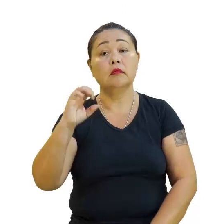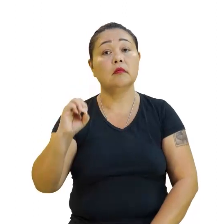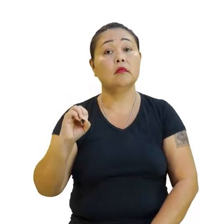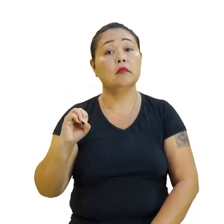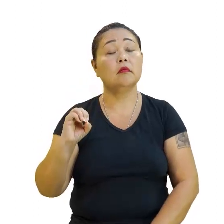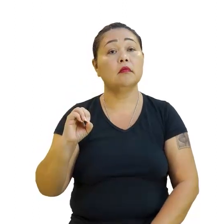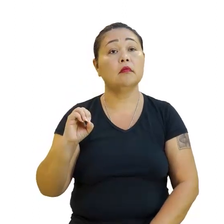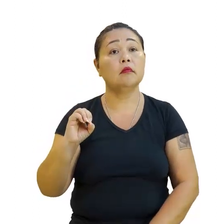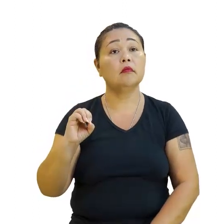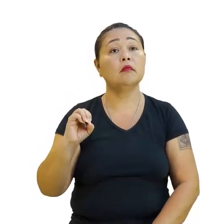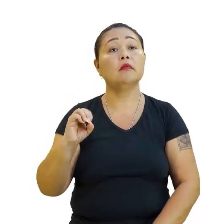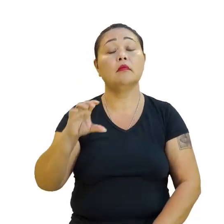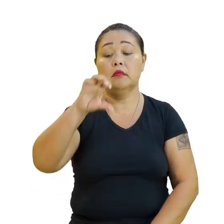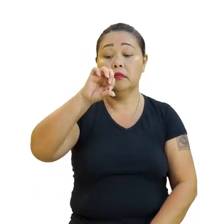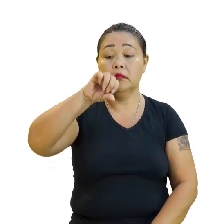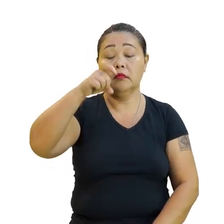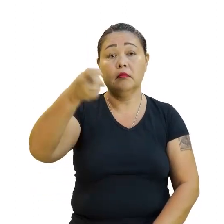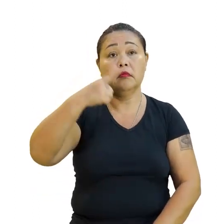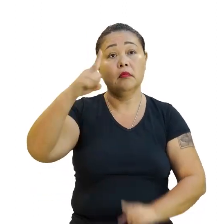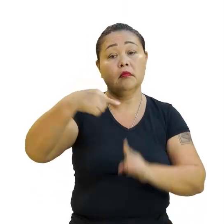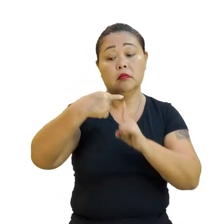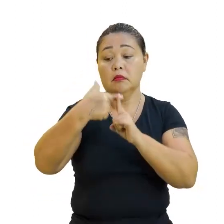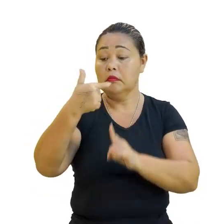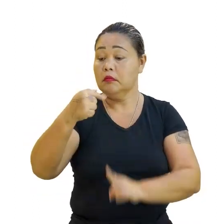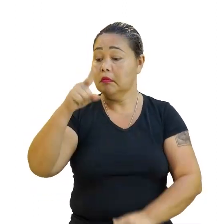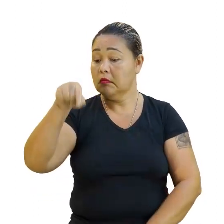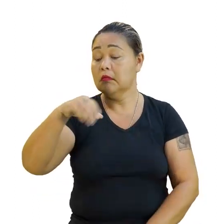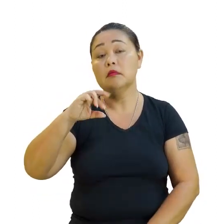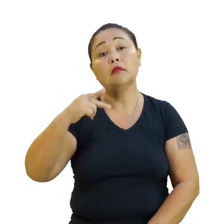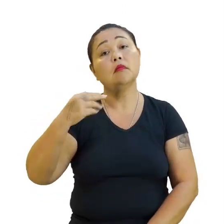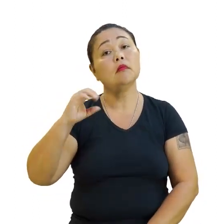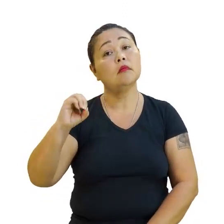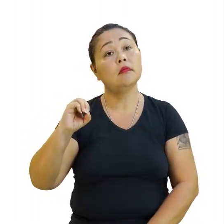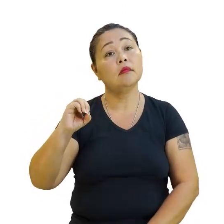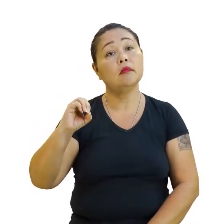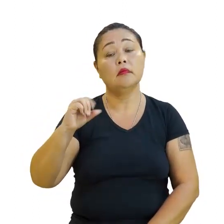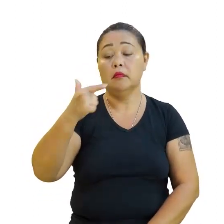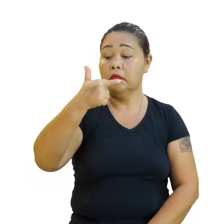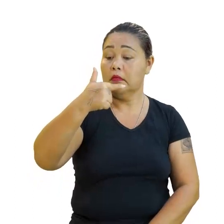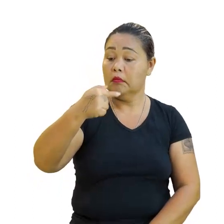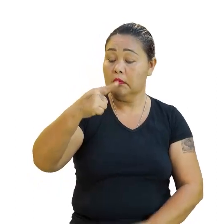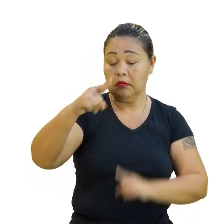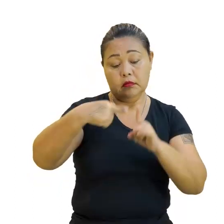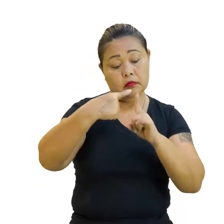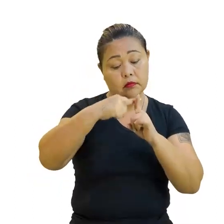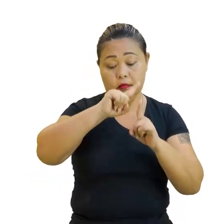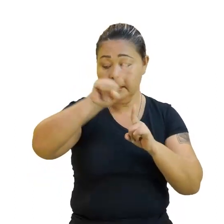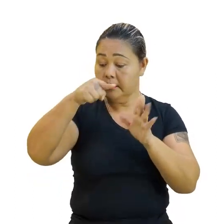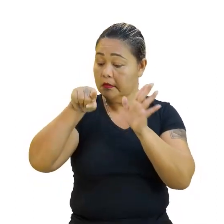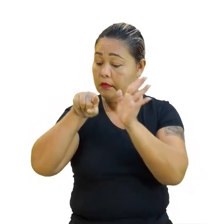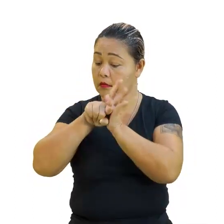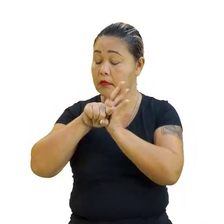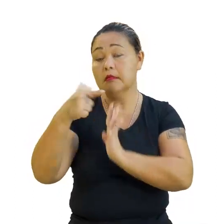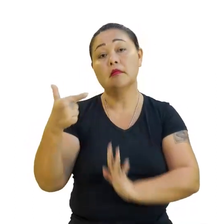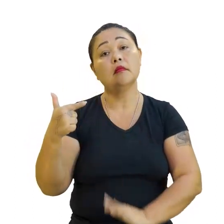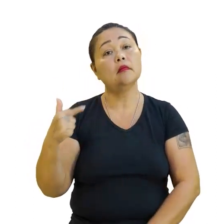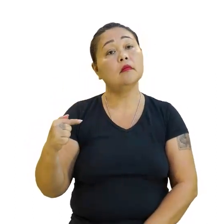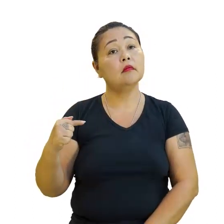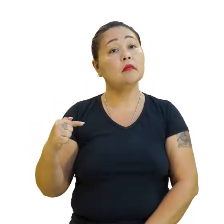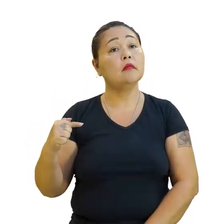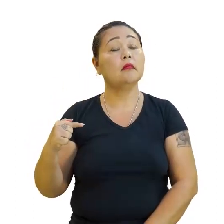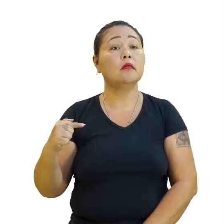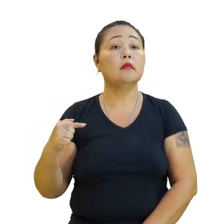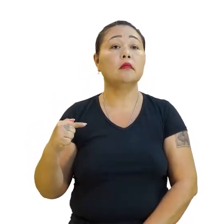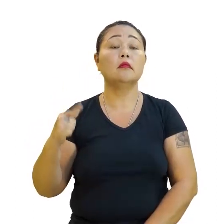mais 27 igual a zero. Esse 27 está somando, passa para o outro membro, subtraindo. Isso.